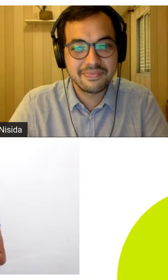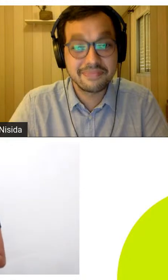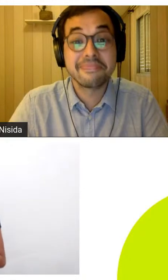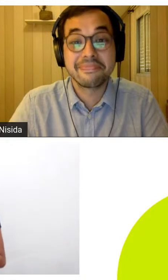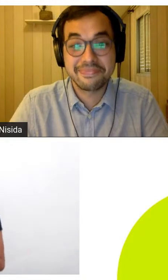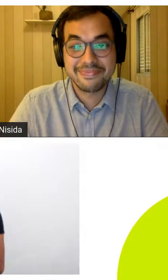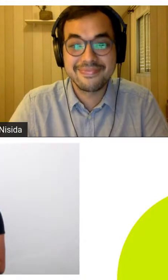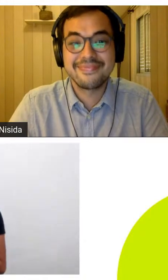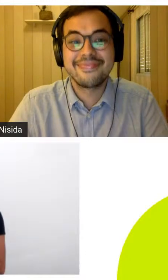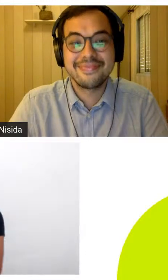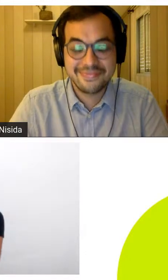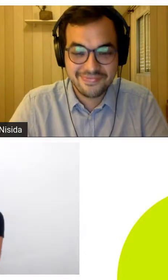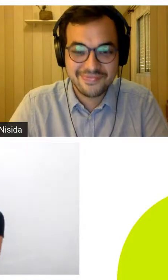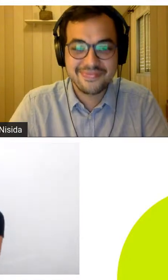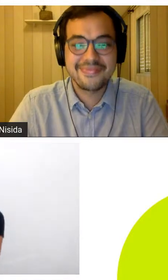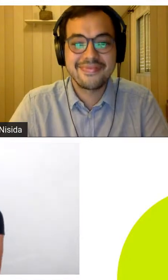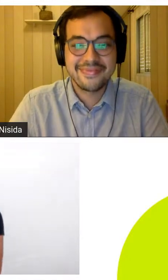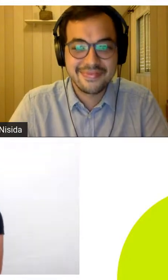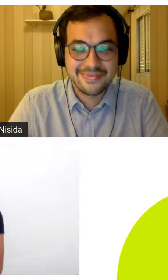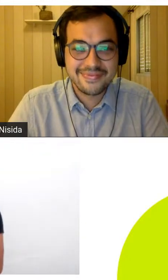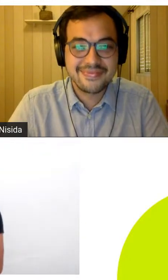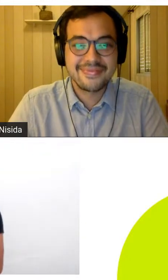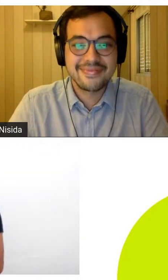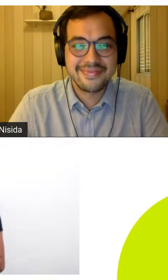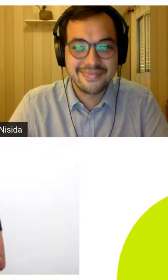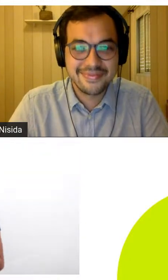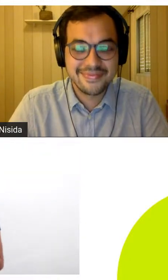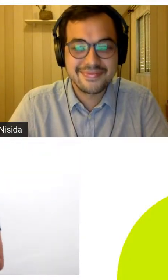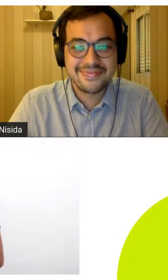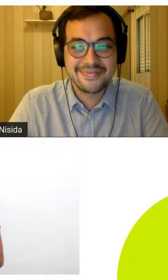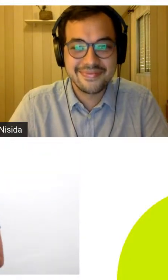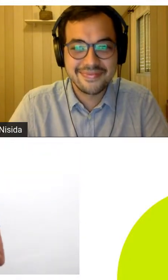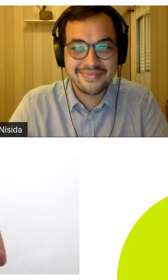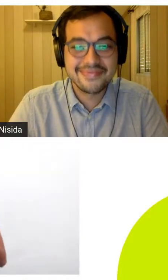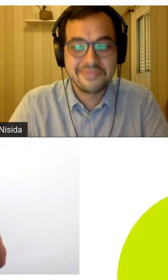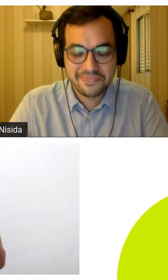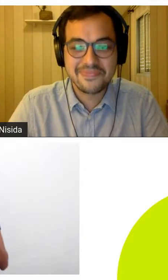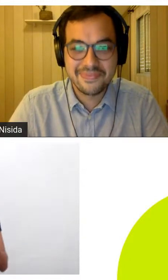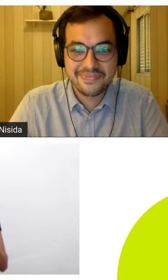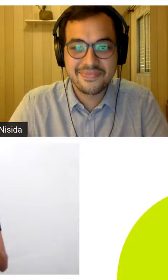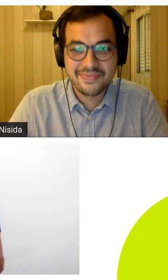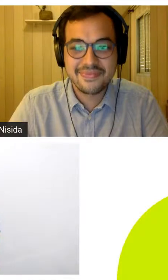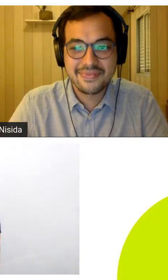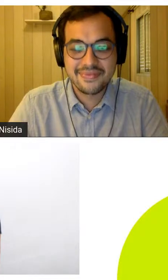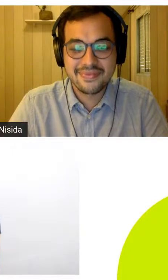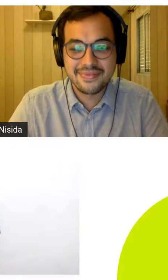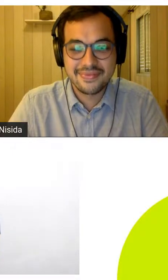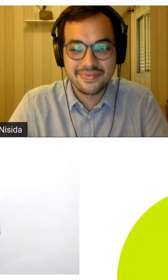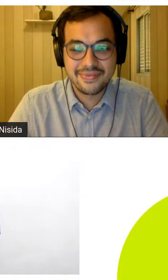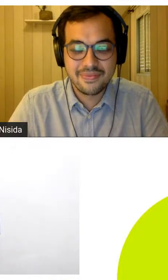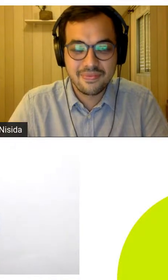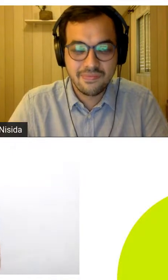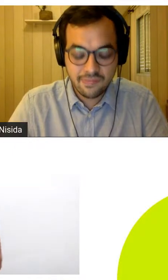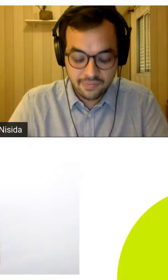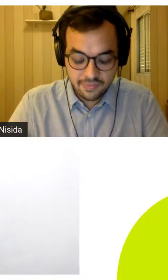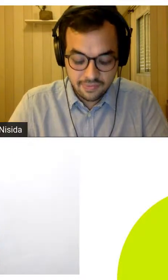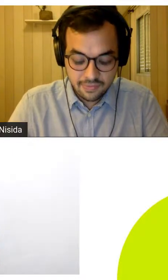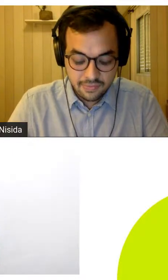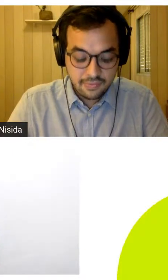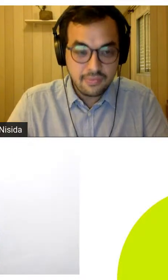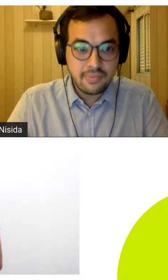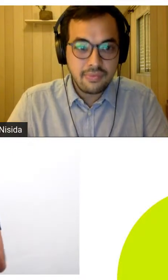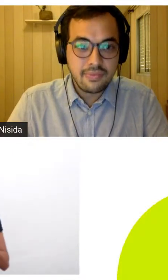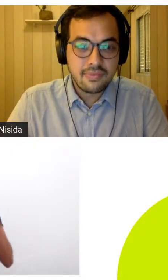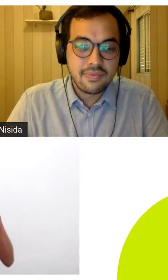na sua jornada além de outras passagens pelo mundo né Ivan ele atuou em muitas